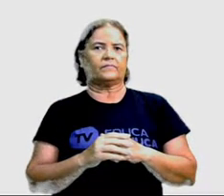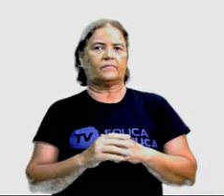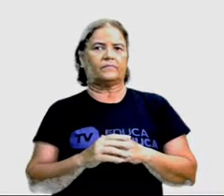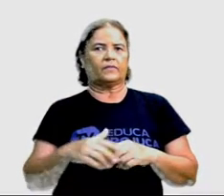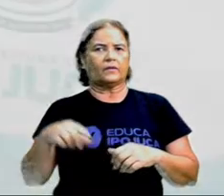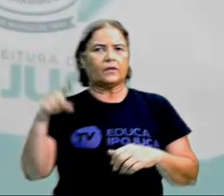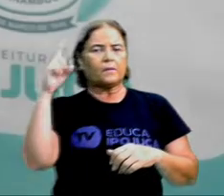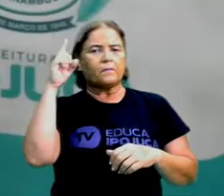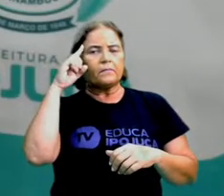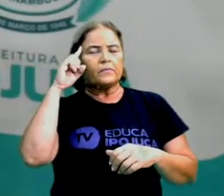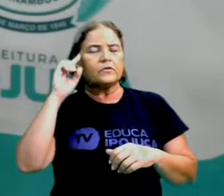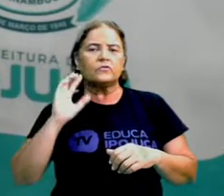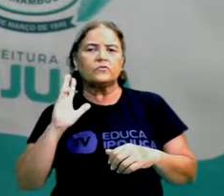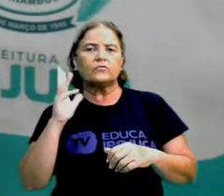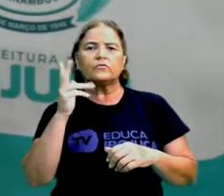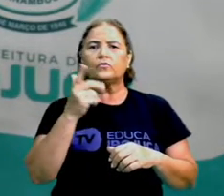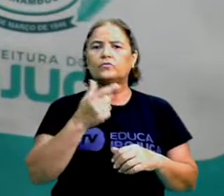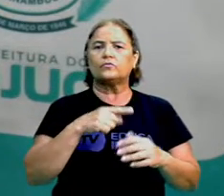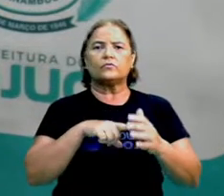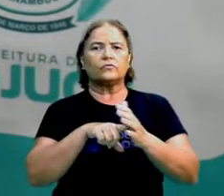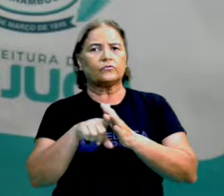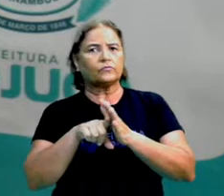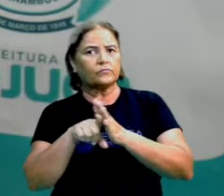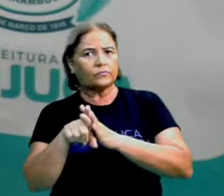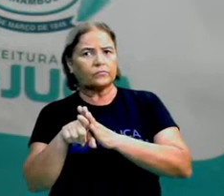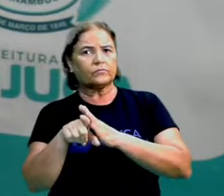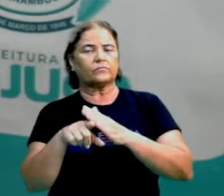Pensou em todos esses questionamentos?